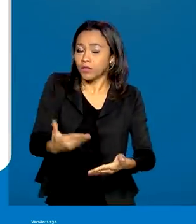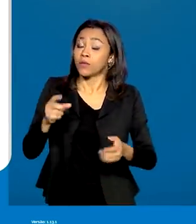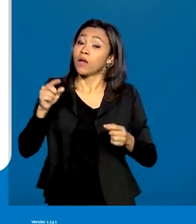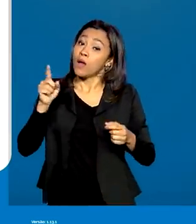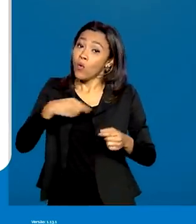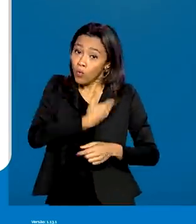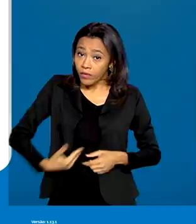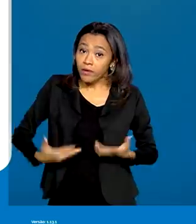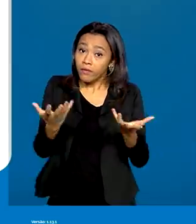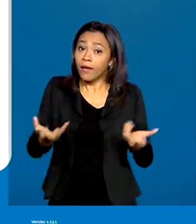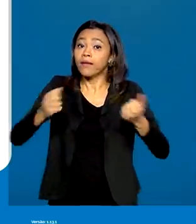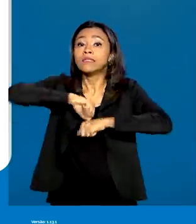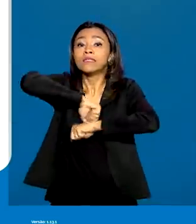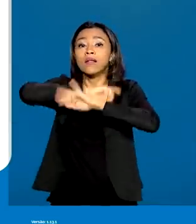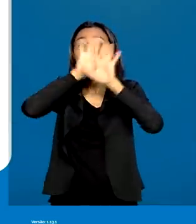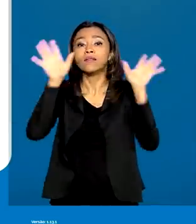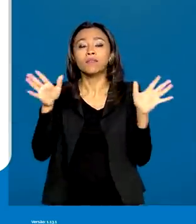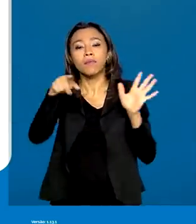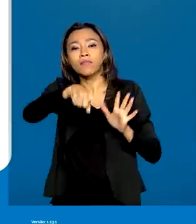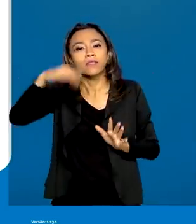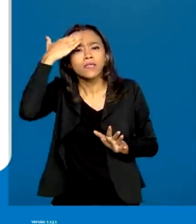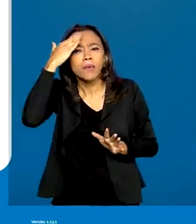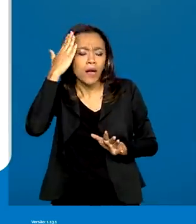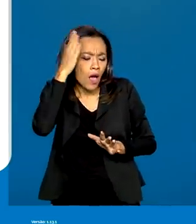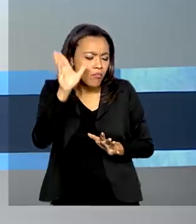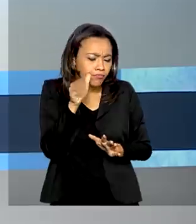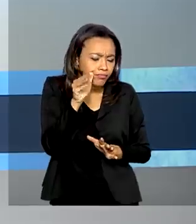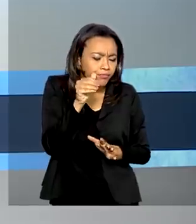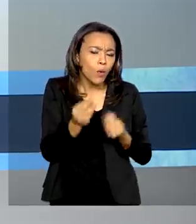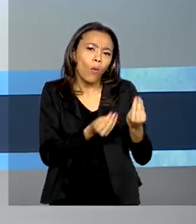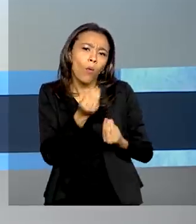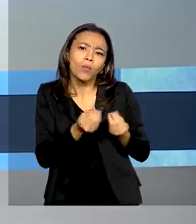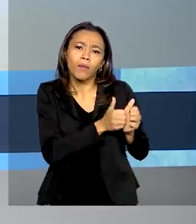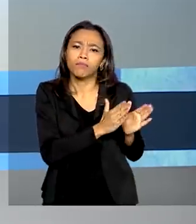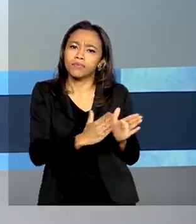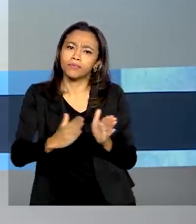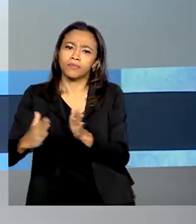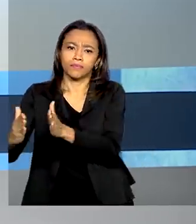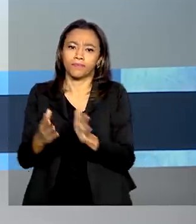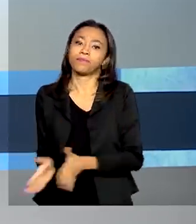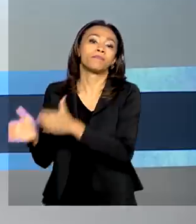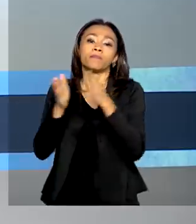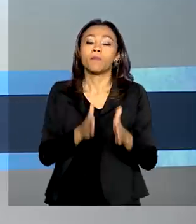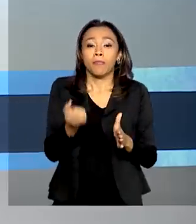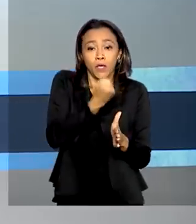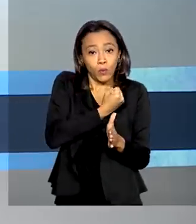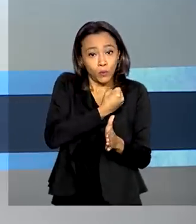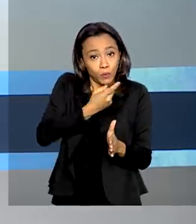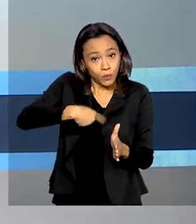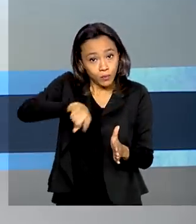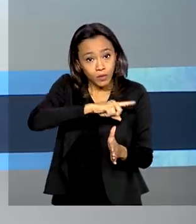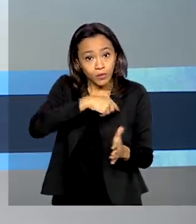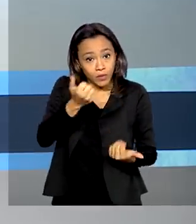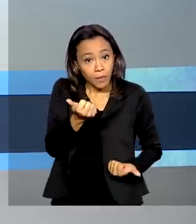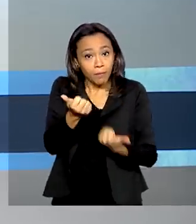transparência no processamento dos dados informados. E o número de auxílios emergenciais pagos